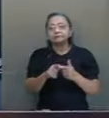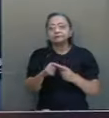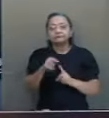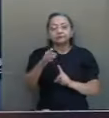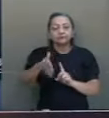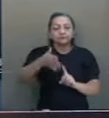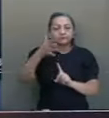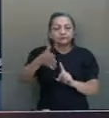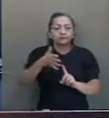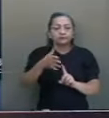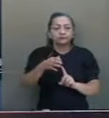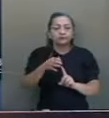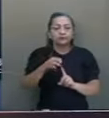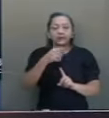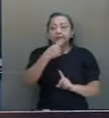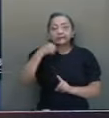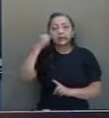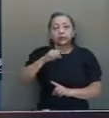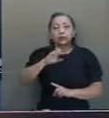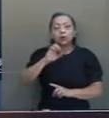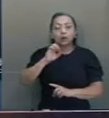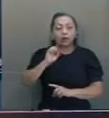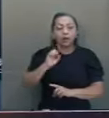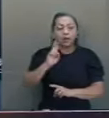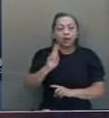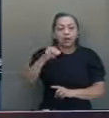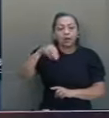o senador Eumano Ferrer, que tem a palavra.